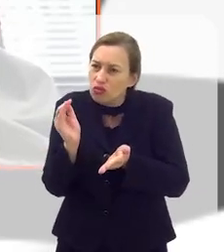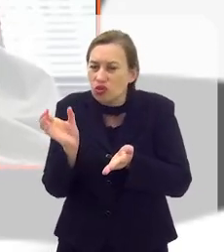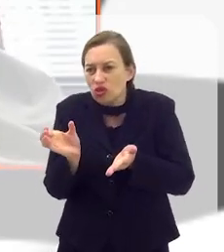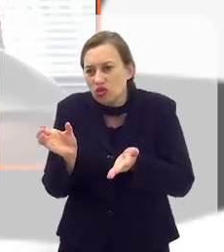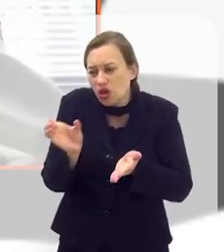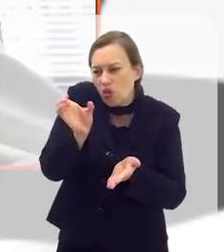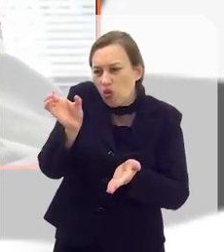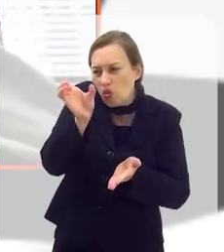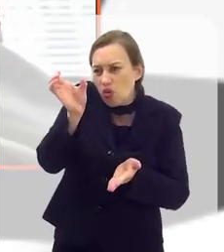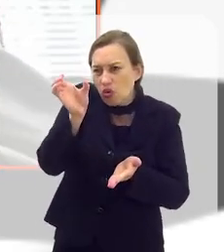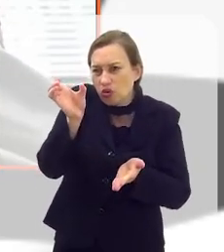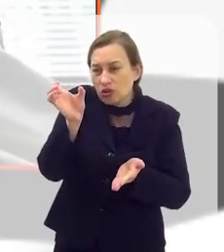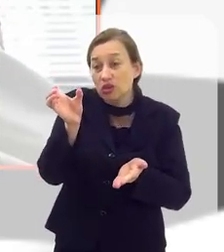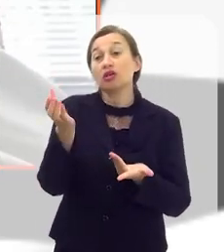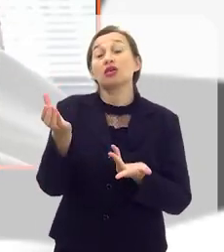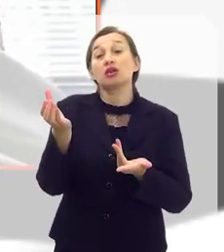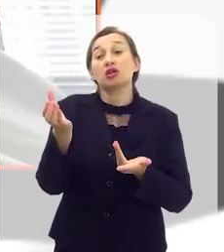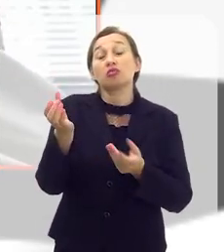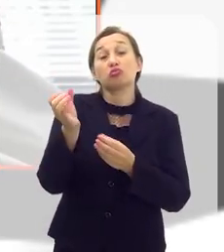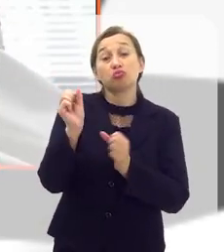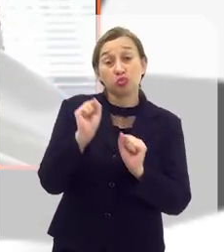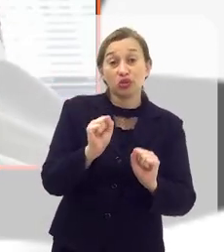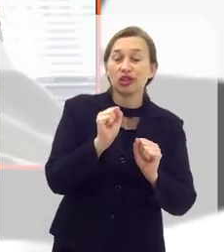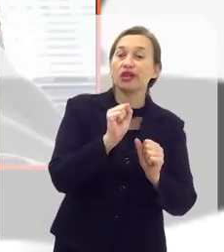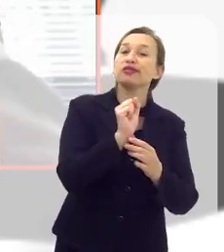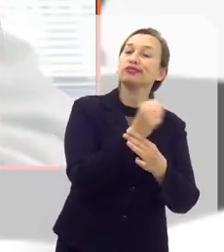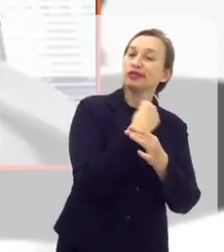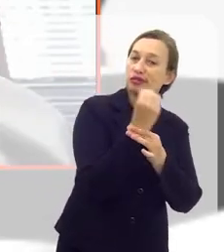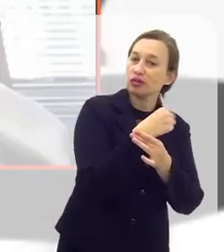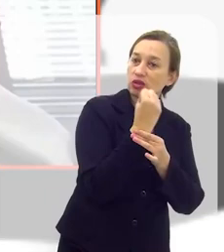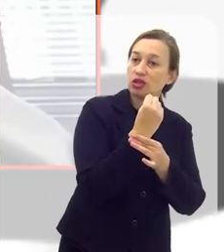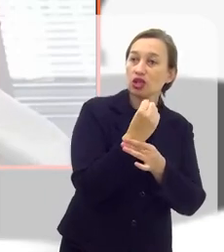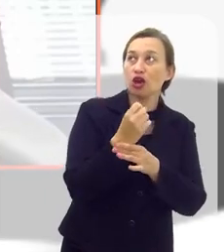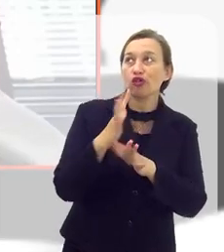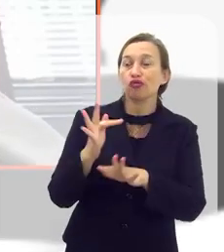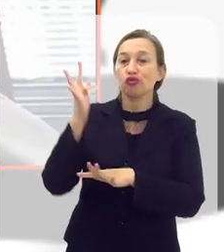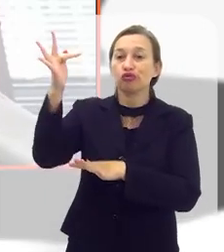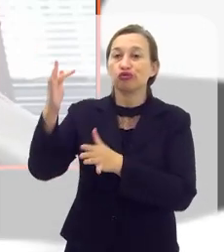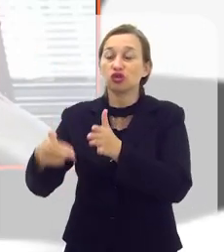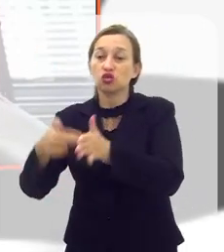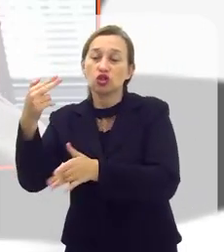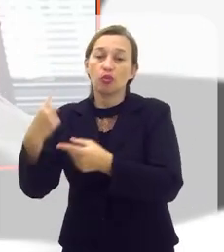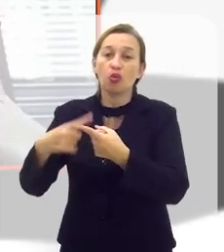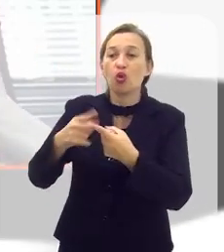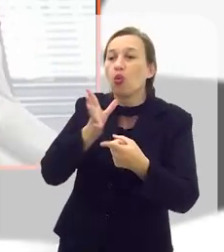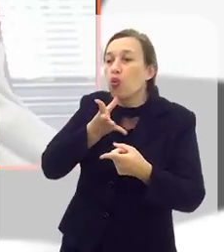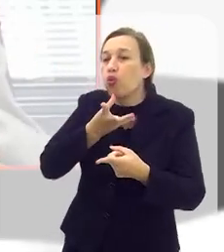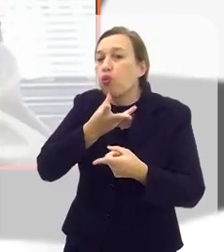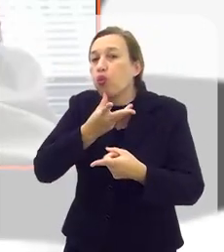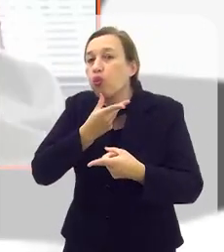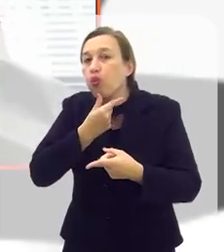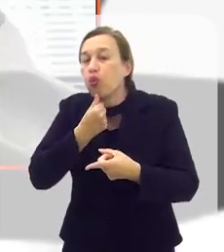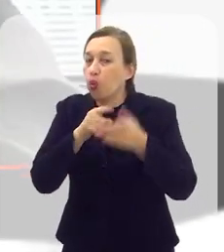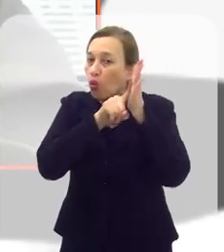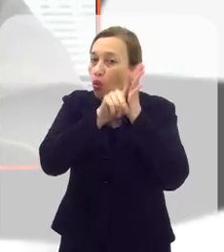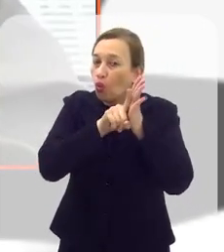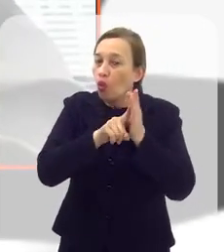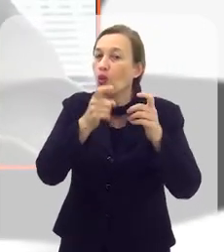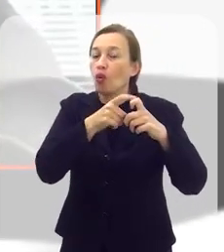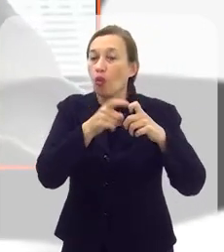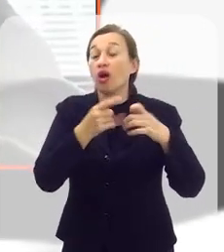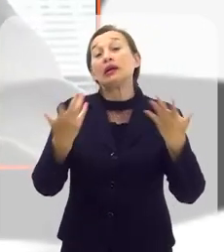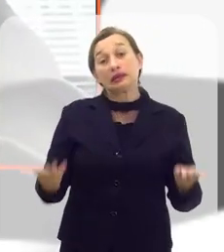da sua coluna, que seria tratada com fisioterapia, no futuro você tem que fazer uma cirurgia que é caríssima.